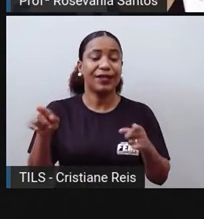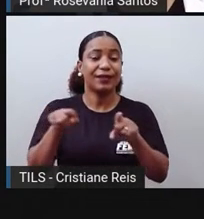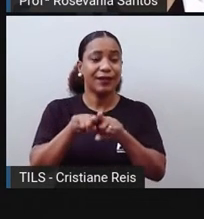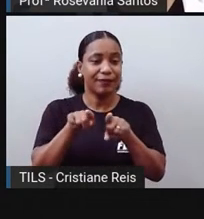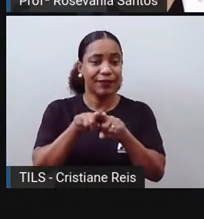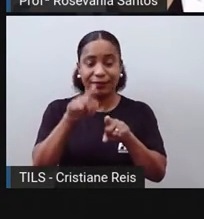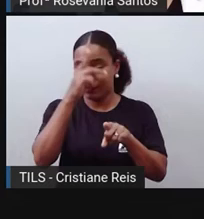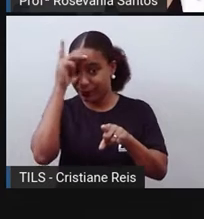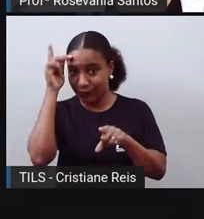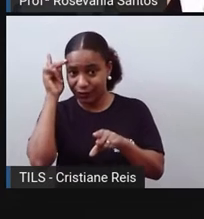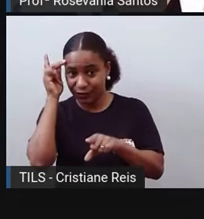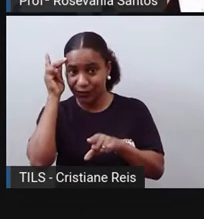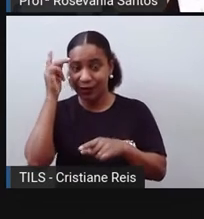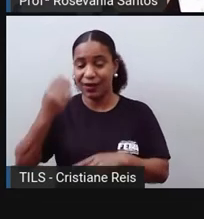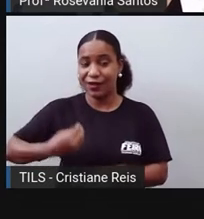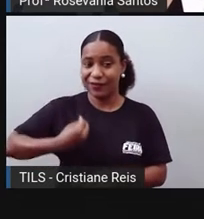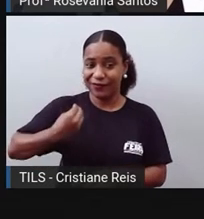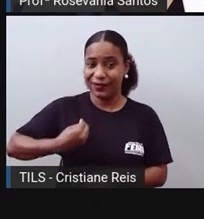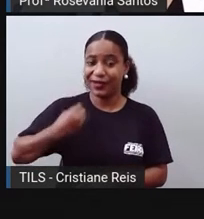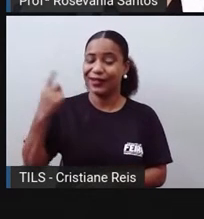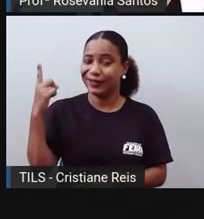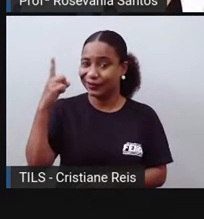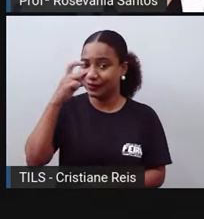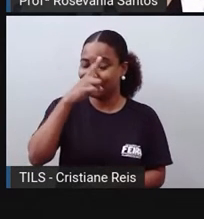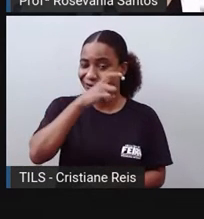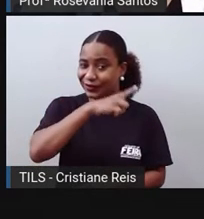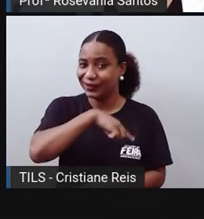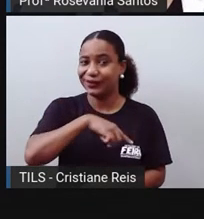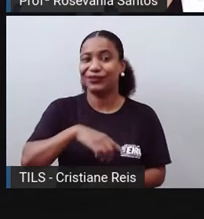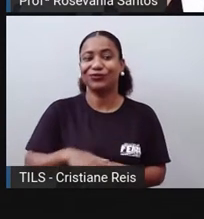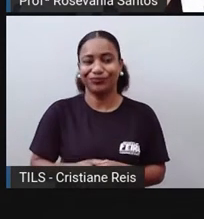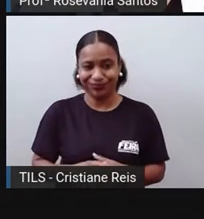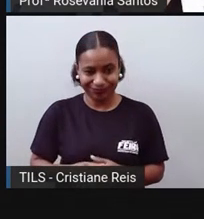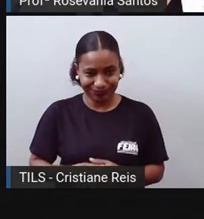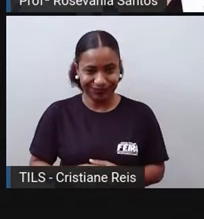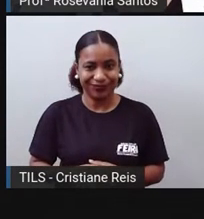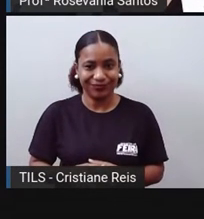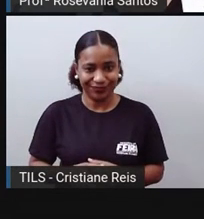dessas pessoas vivem em condições precárias, né? Em locais em que não tem,